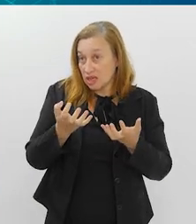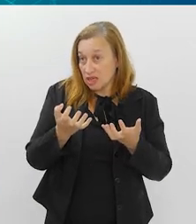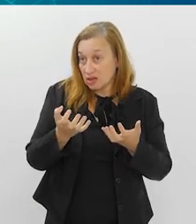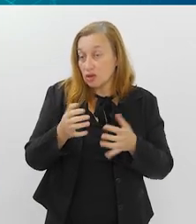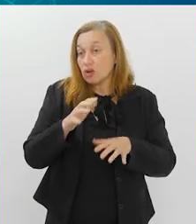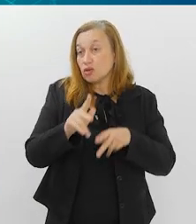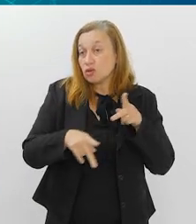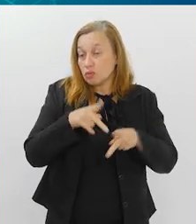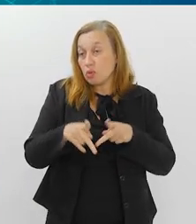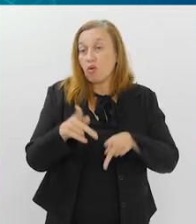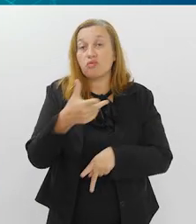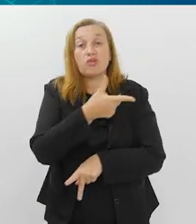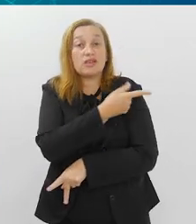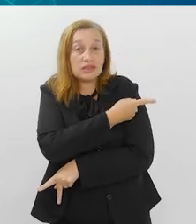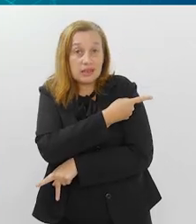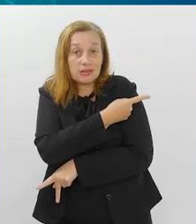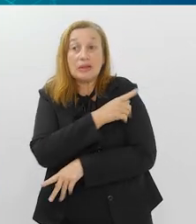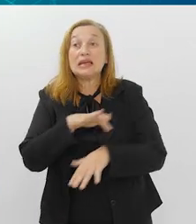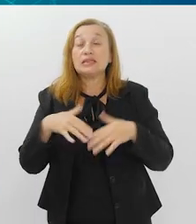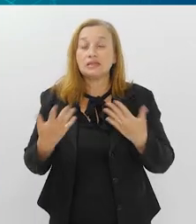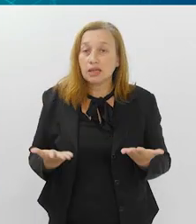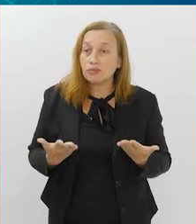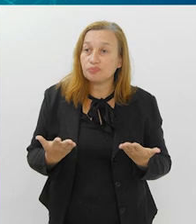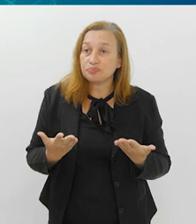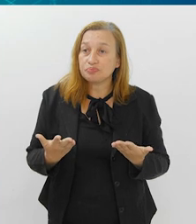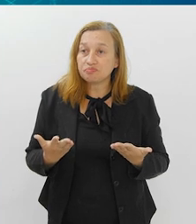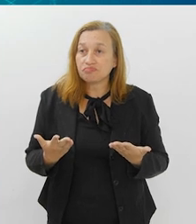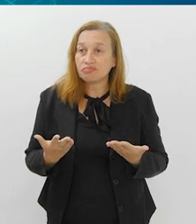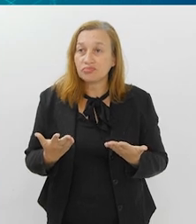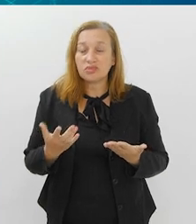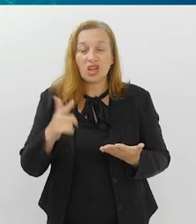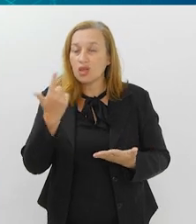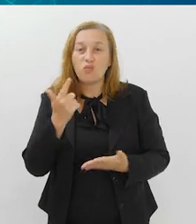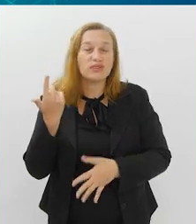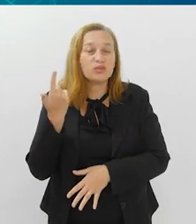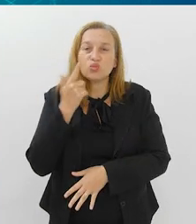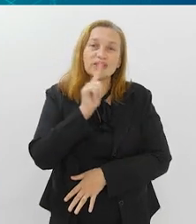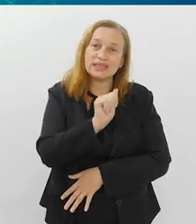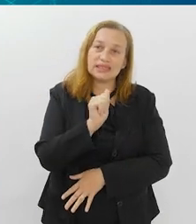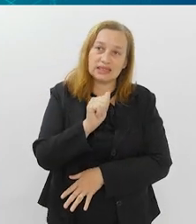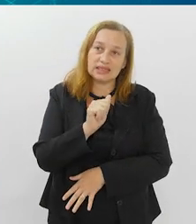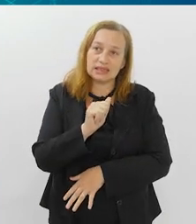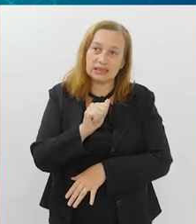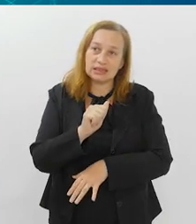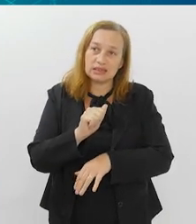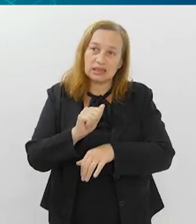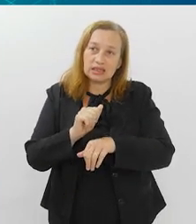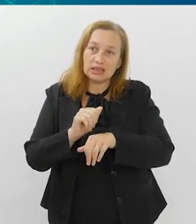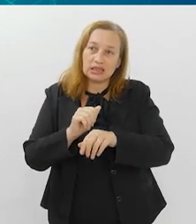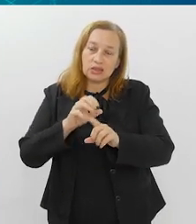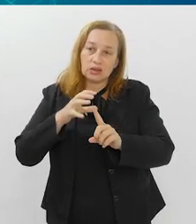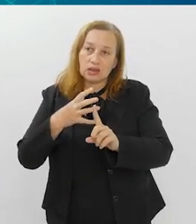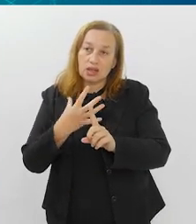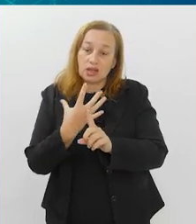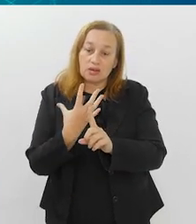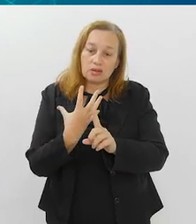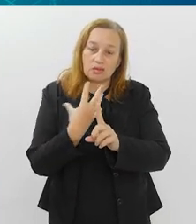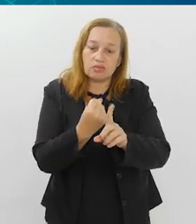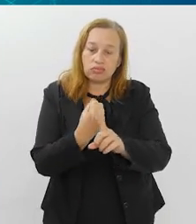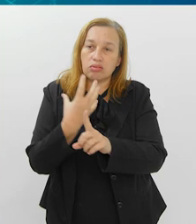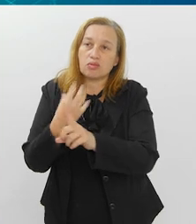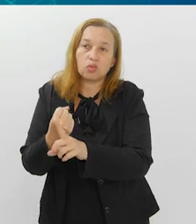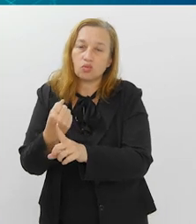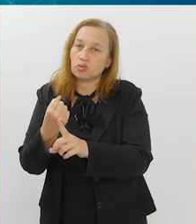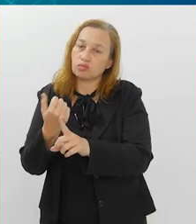que a gente quer, da população vacinada. Então, ele não vai conseguir gerar a doença, em boa